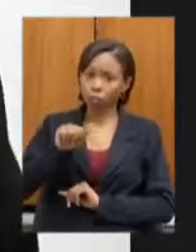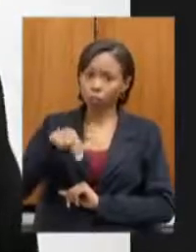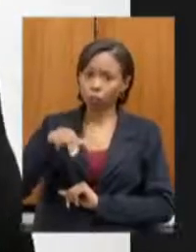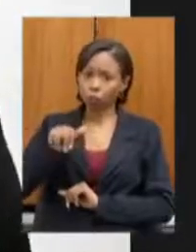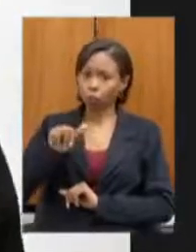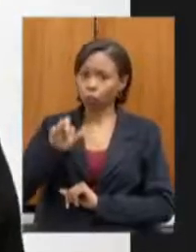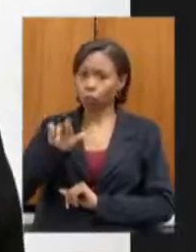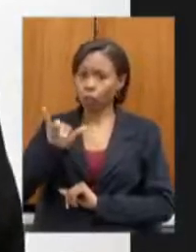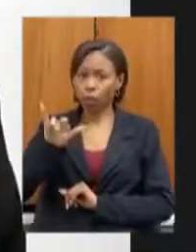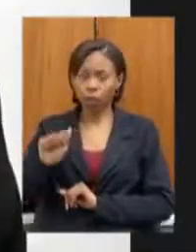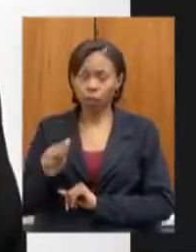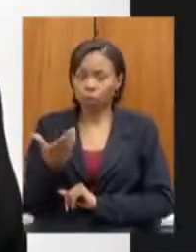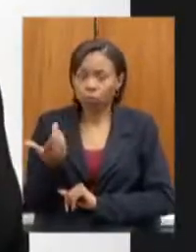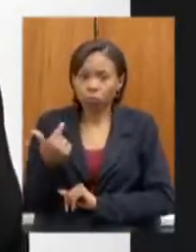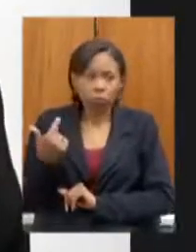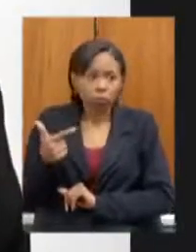temos